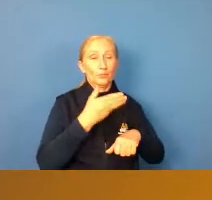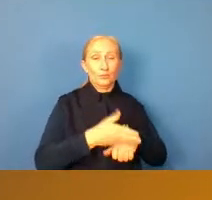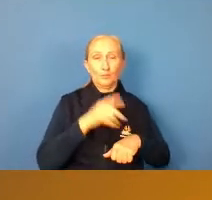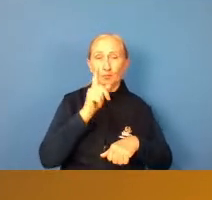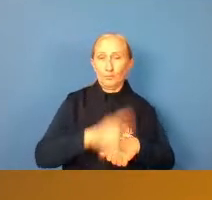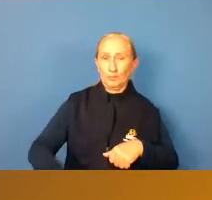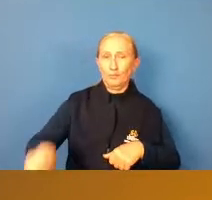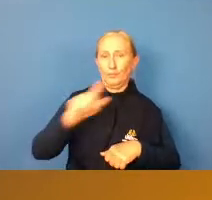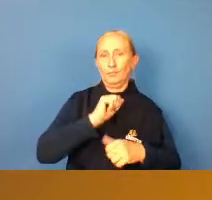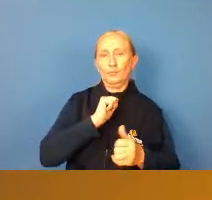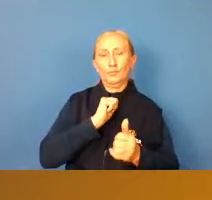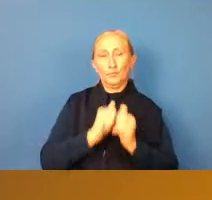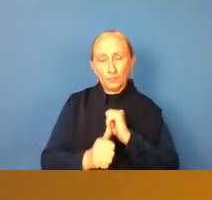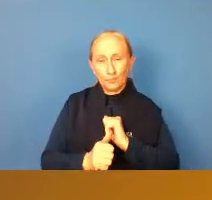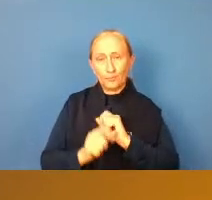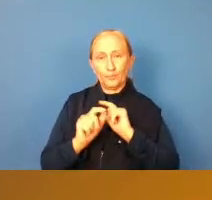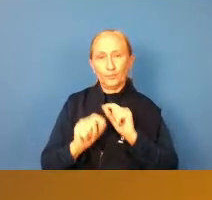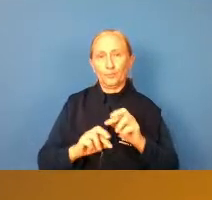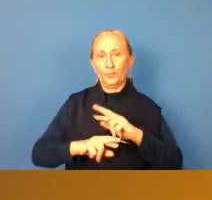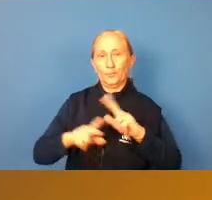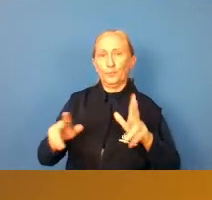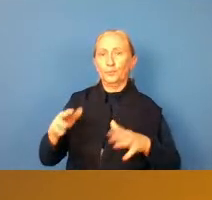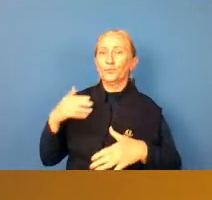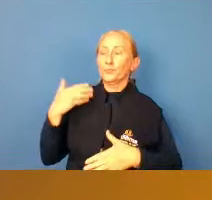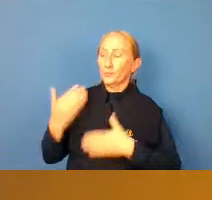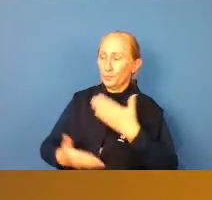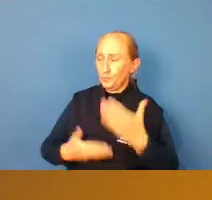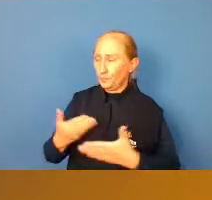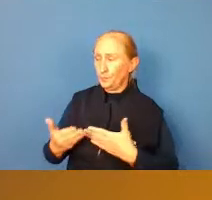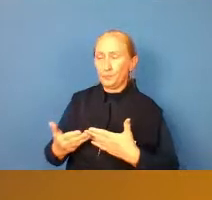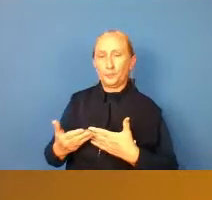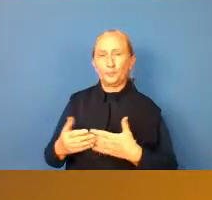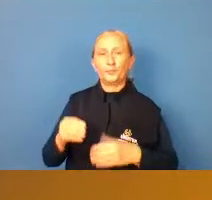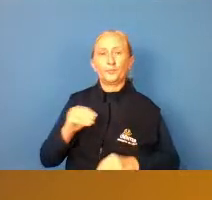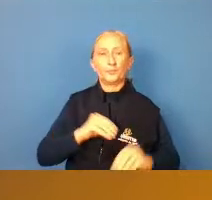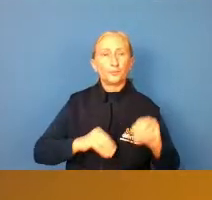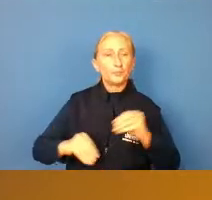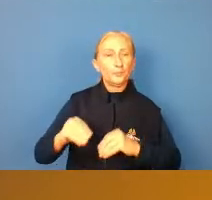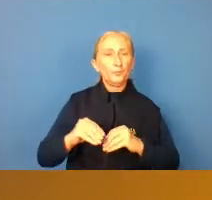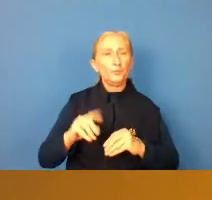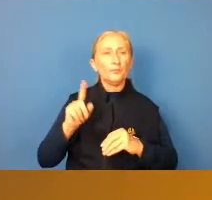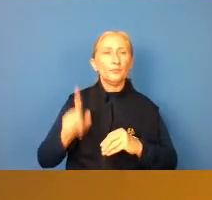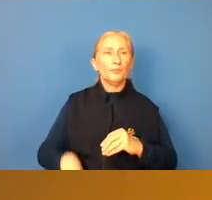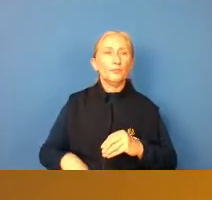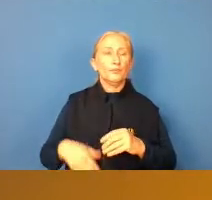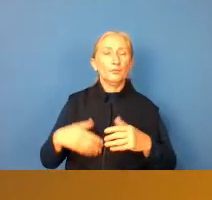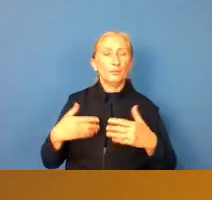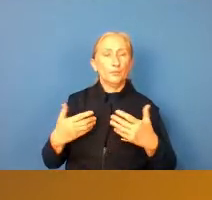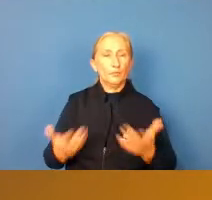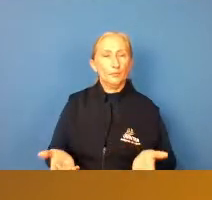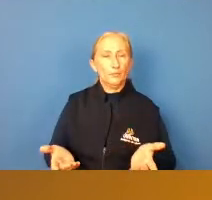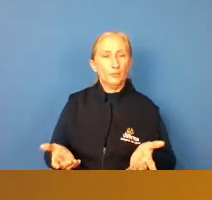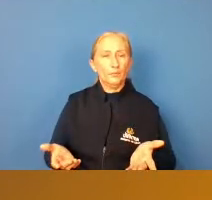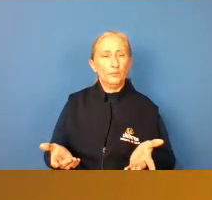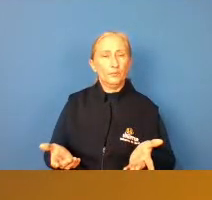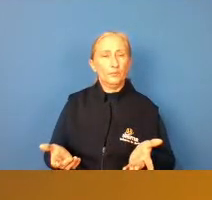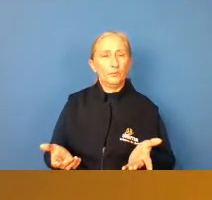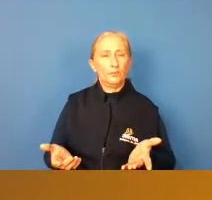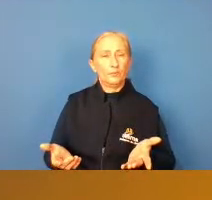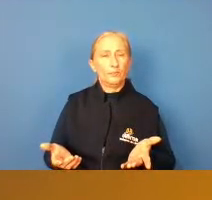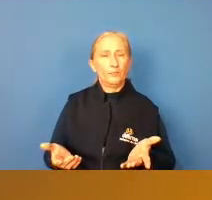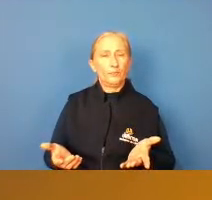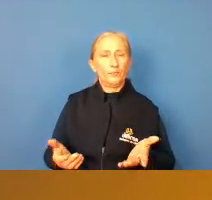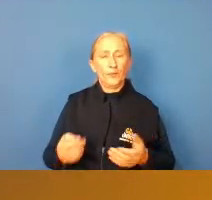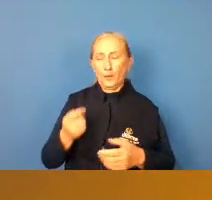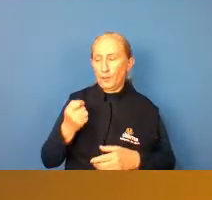modalidade esportiva né tem muitos atletas que jogam por é por